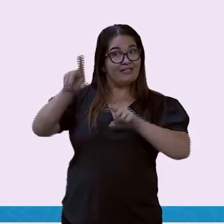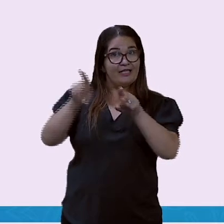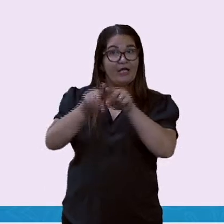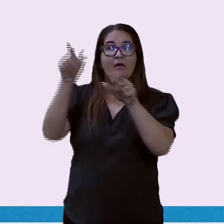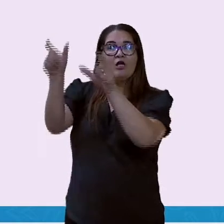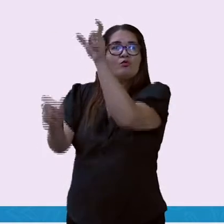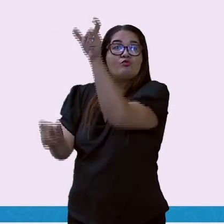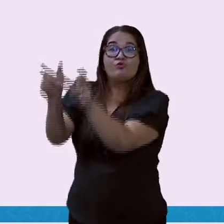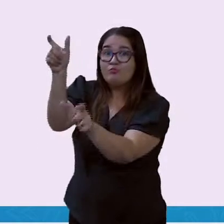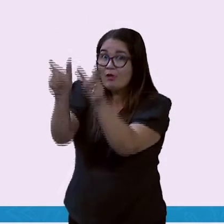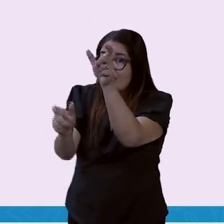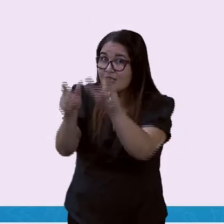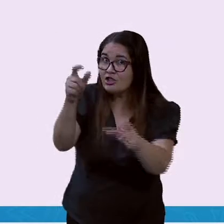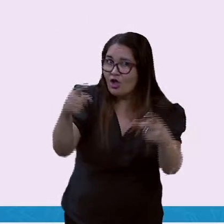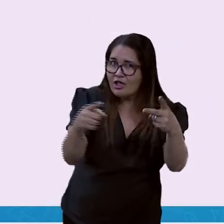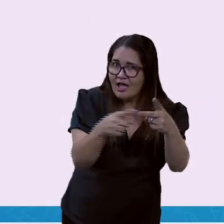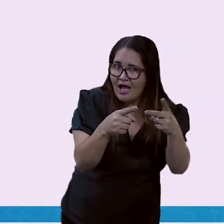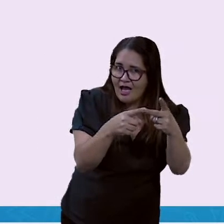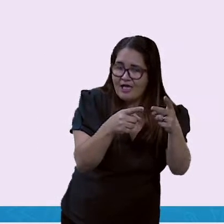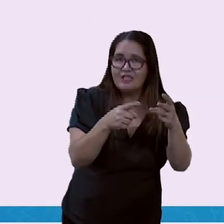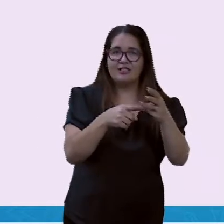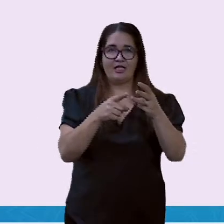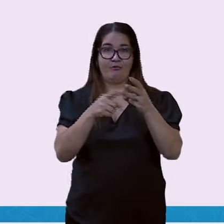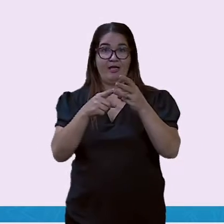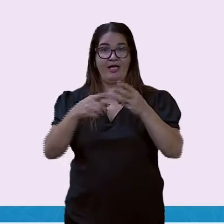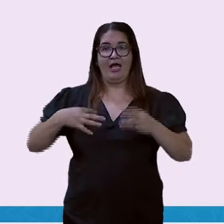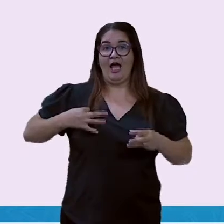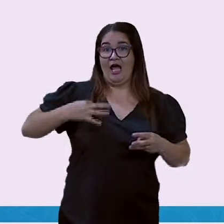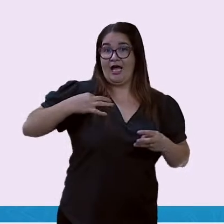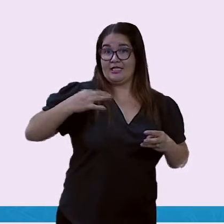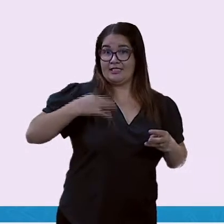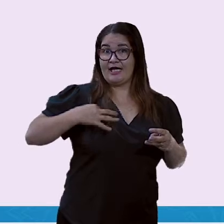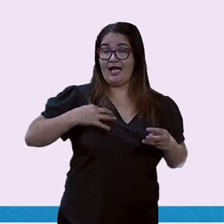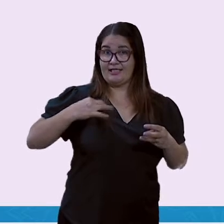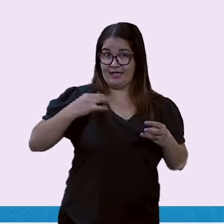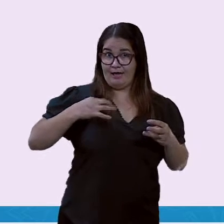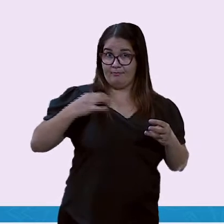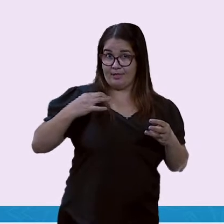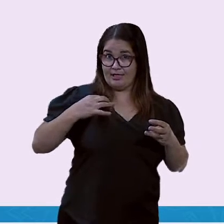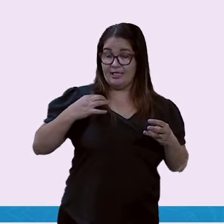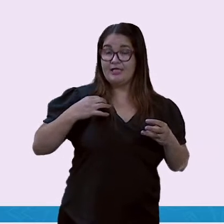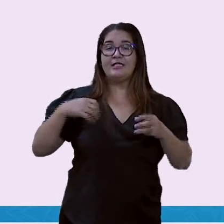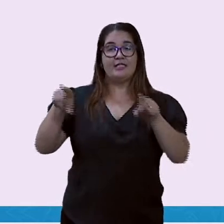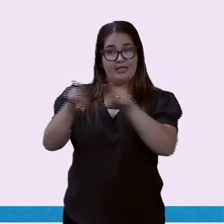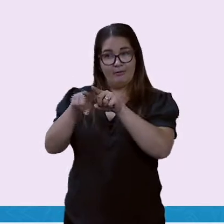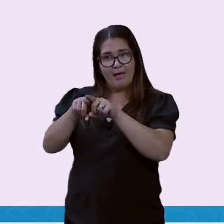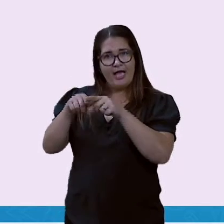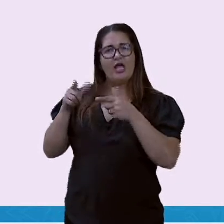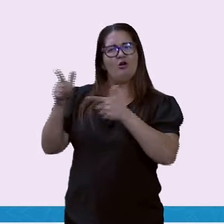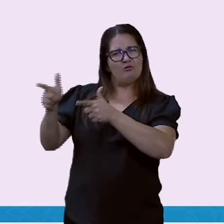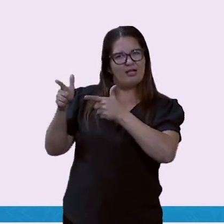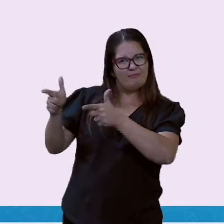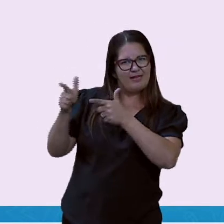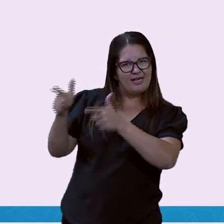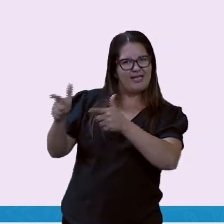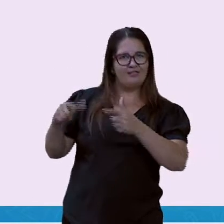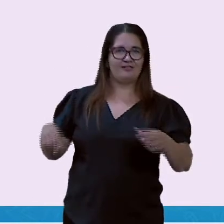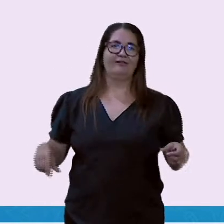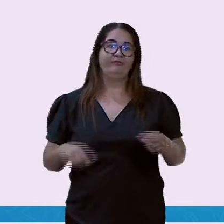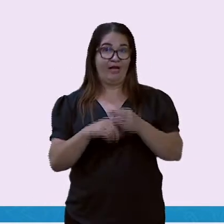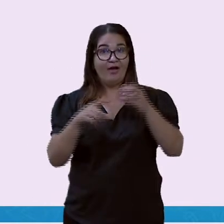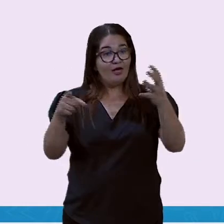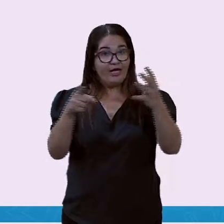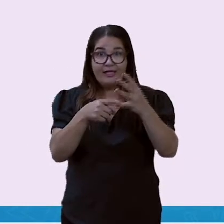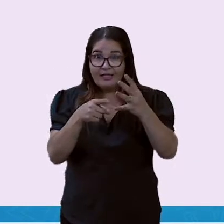camisas e apelidos, os estádios e os mascotes. Nós vamos